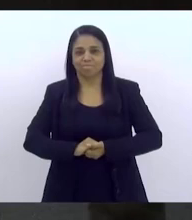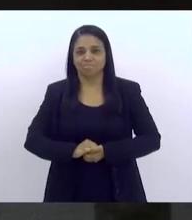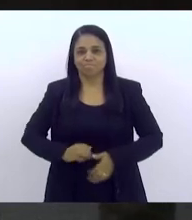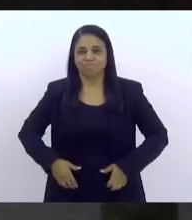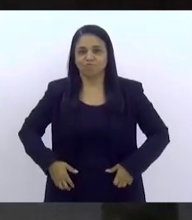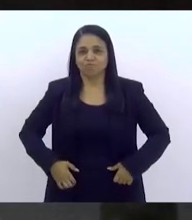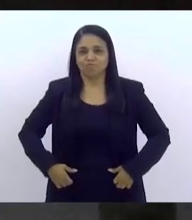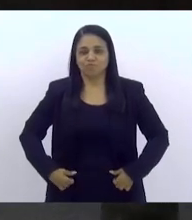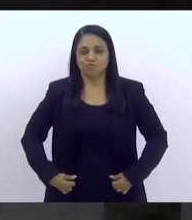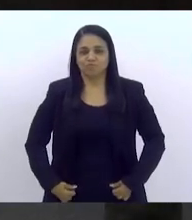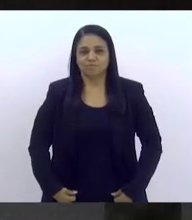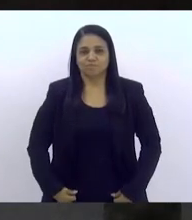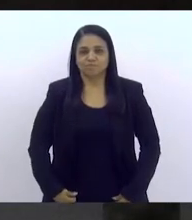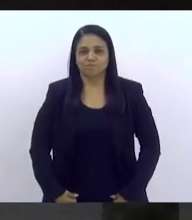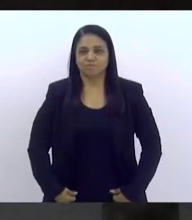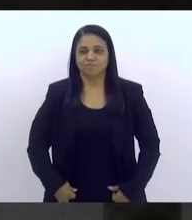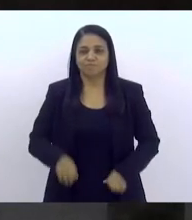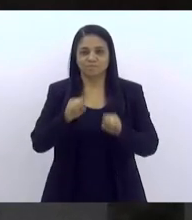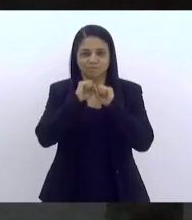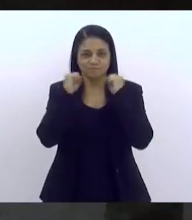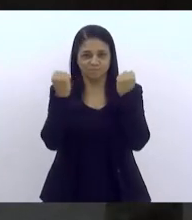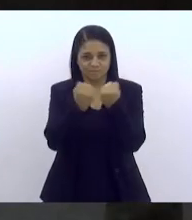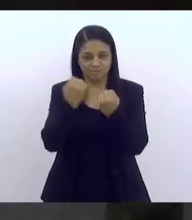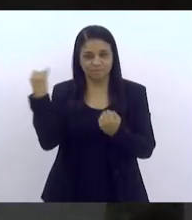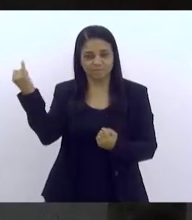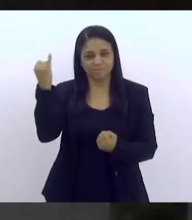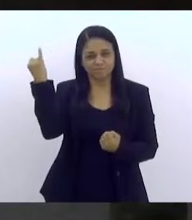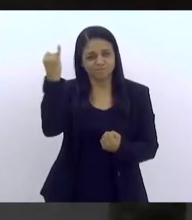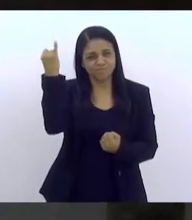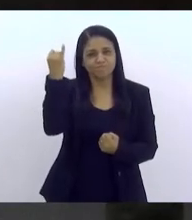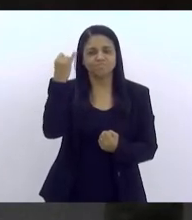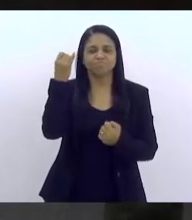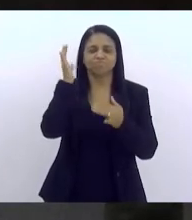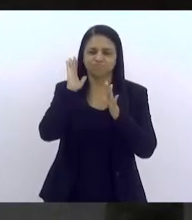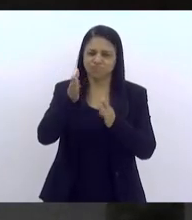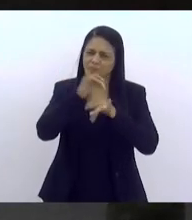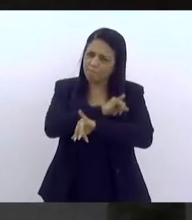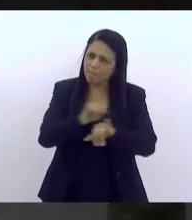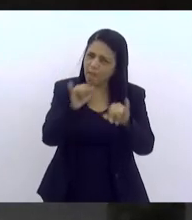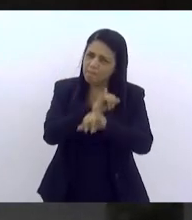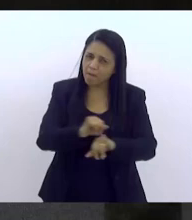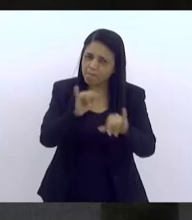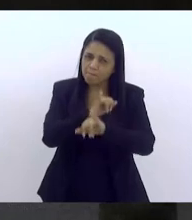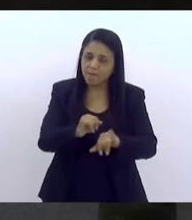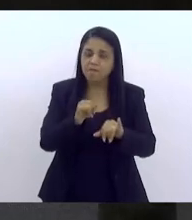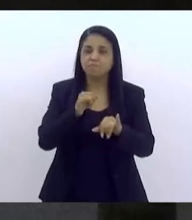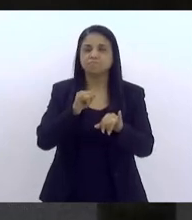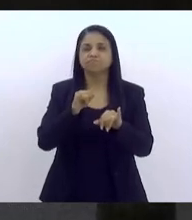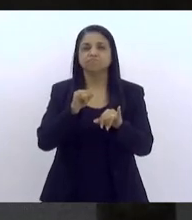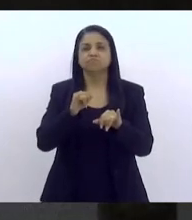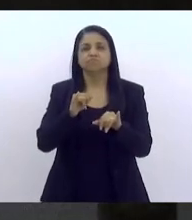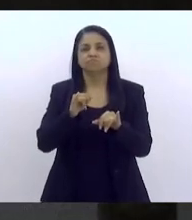É um seminário muito importante, como eu já falei várias vezes, porque nós vamos tentar procurar